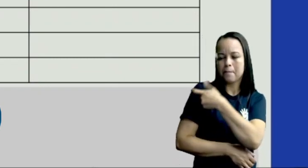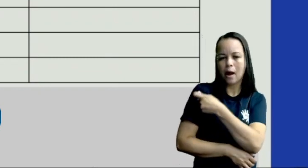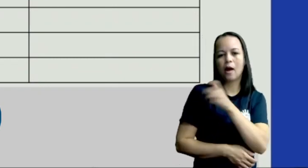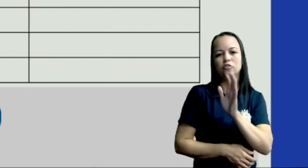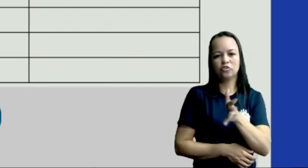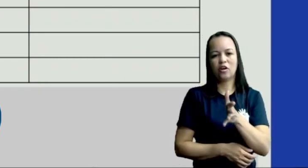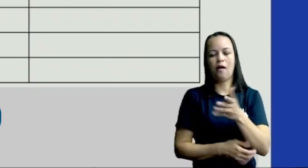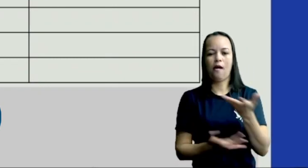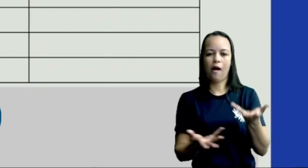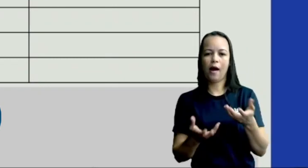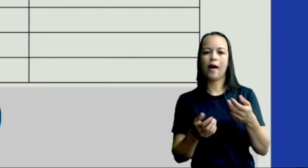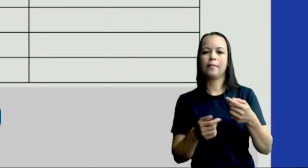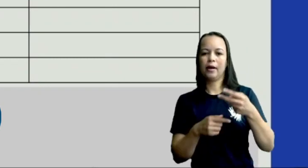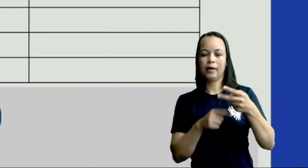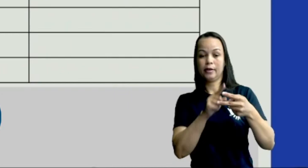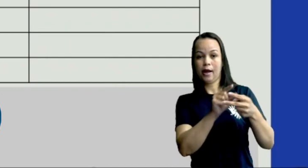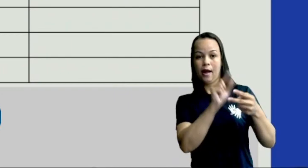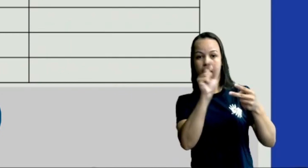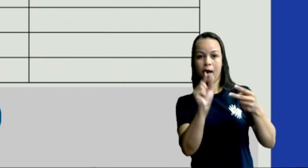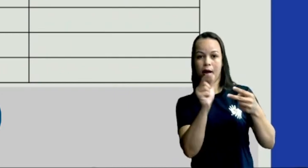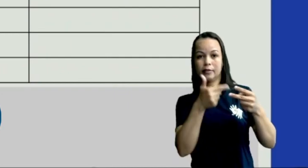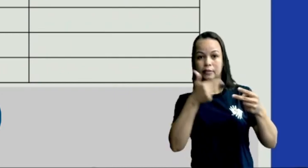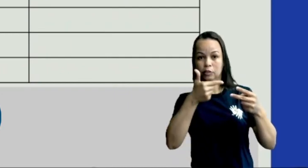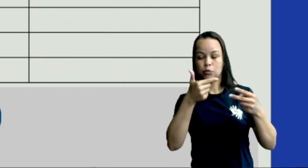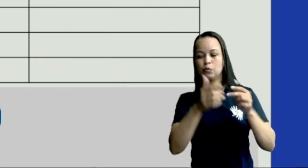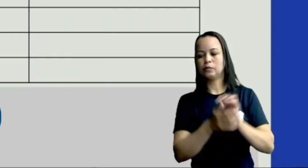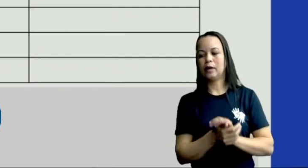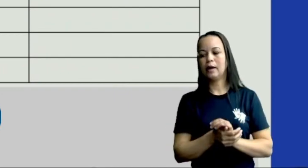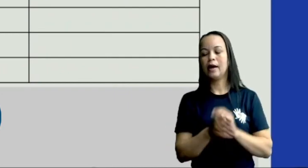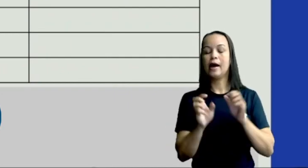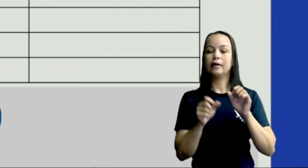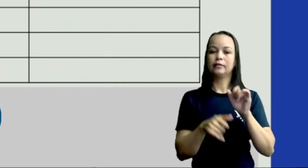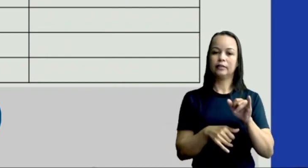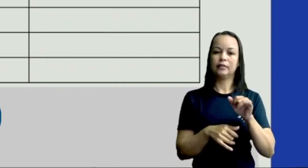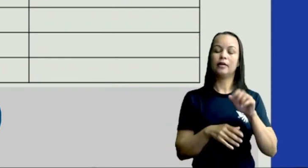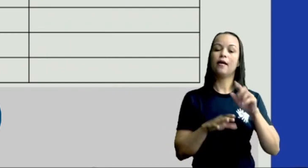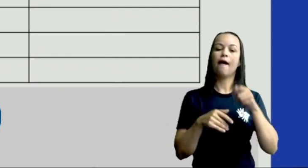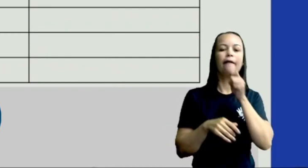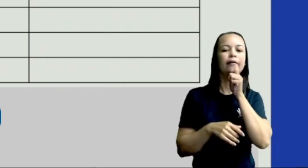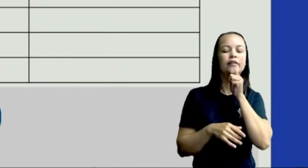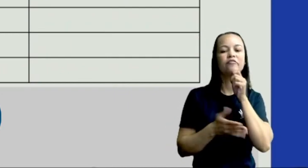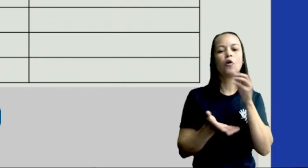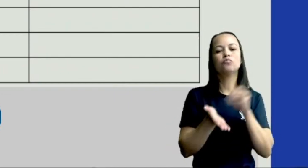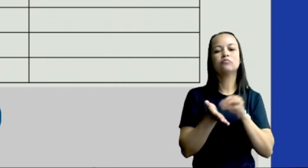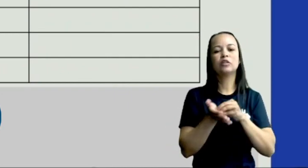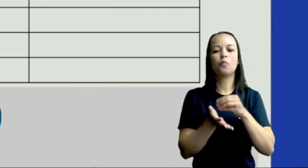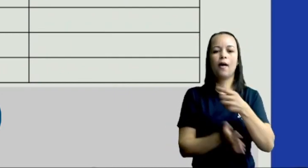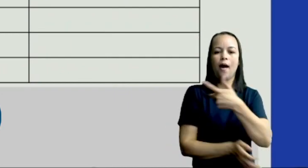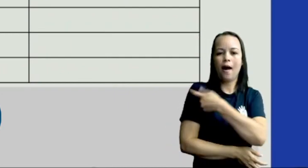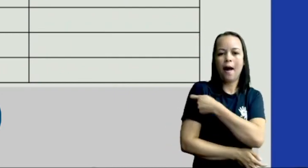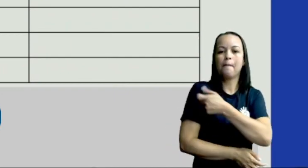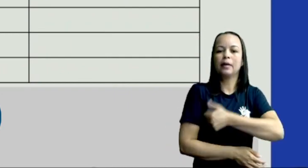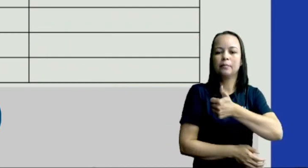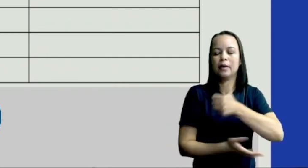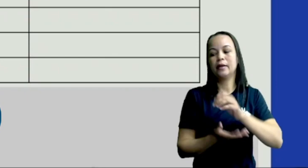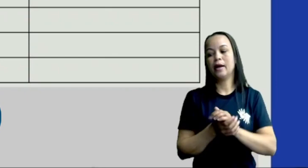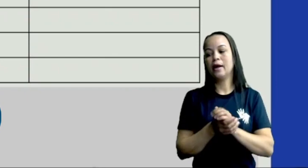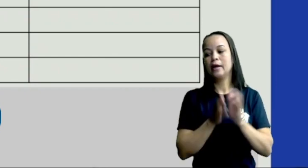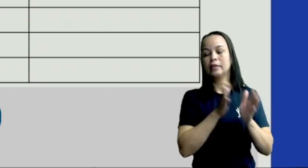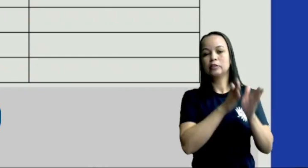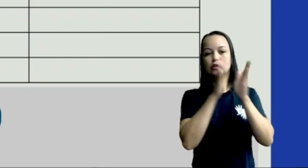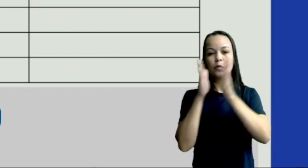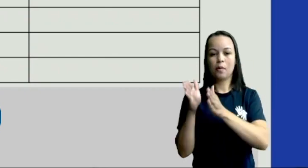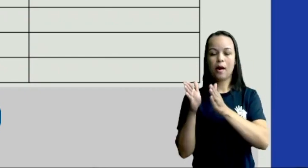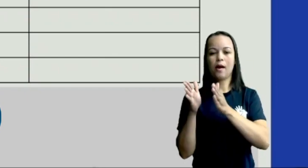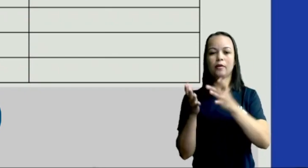segunda e ainda vai tomar a primeira dose aí você marca e vai aqui quem não tomou e diz que